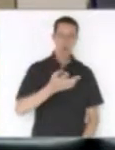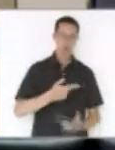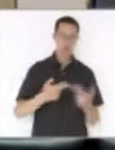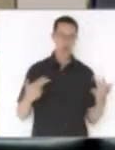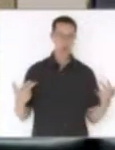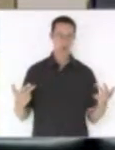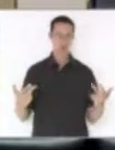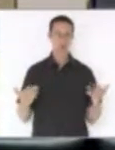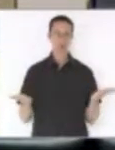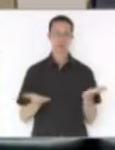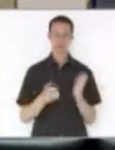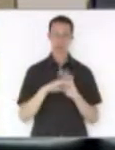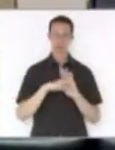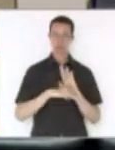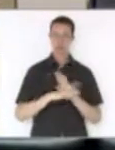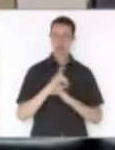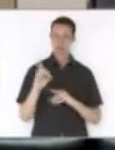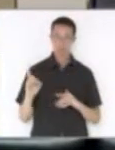Para a ordem do dia.